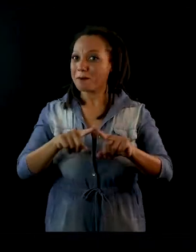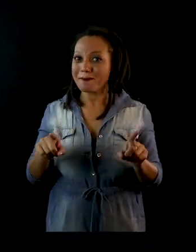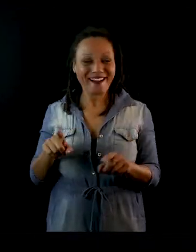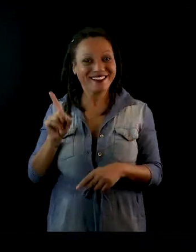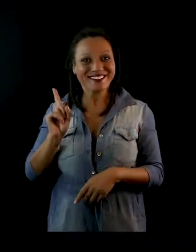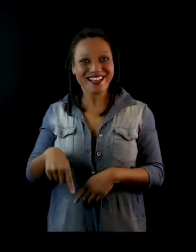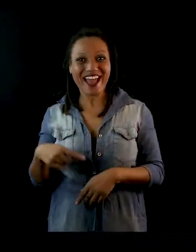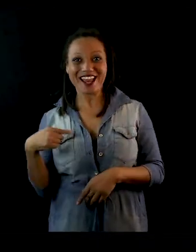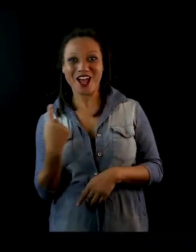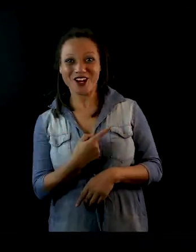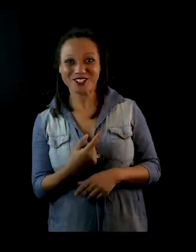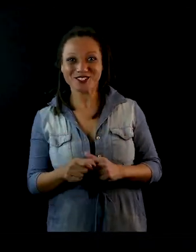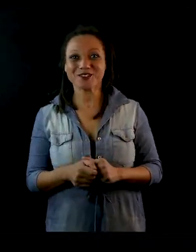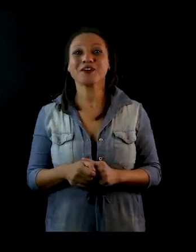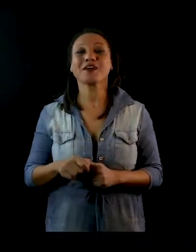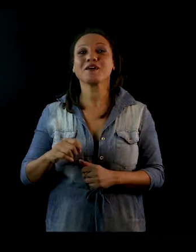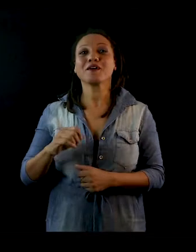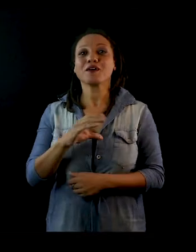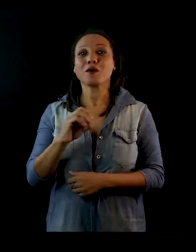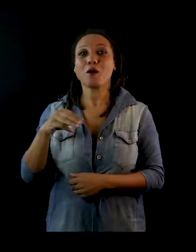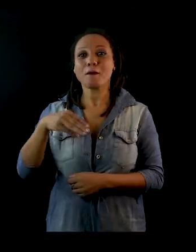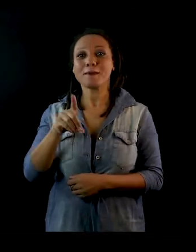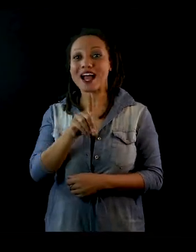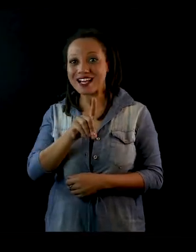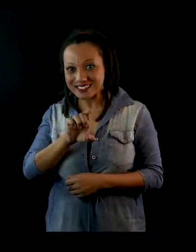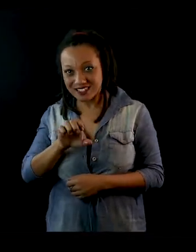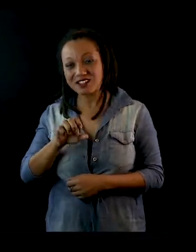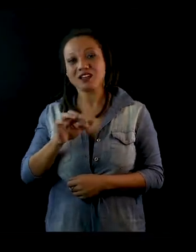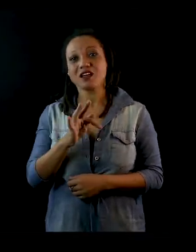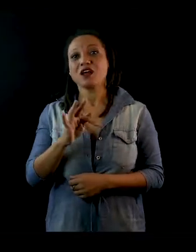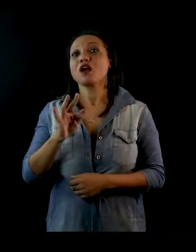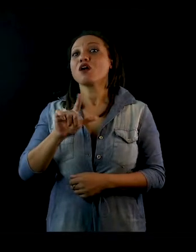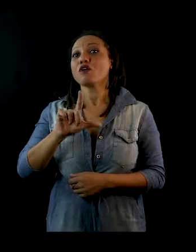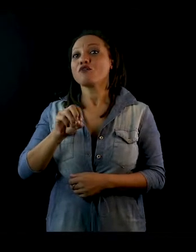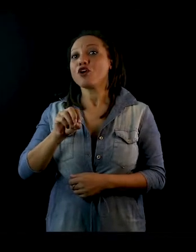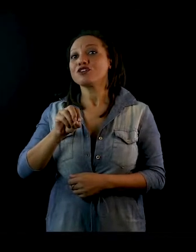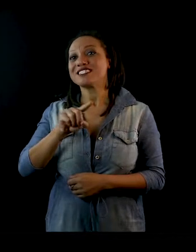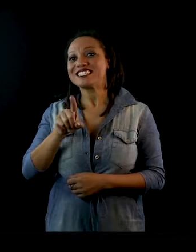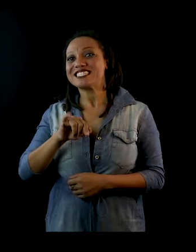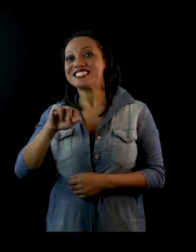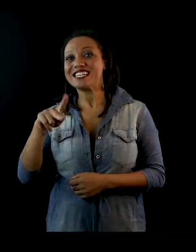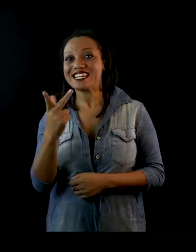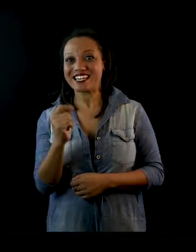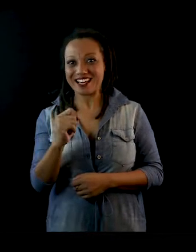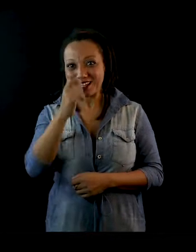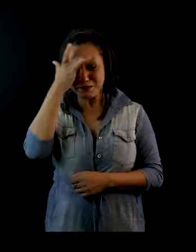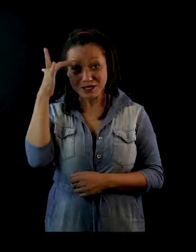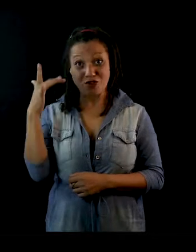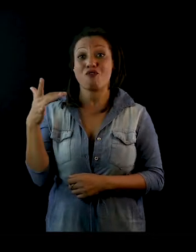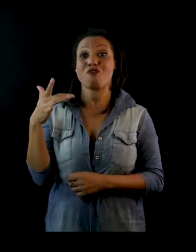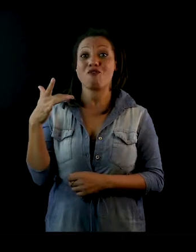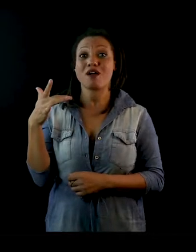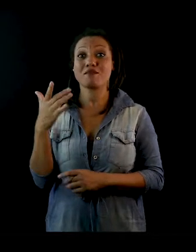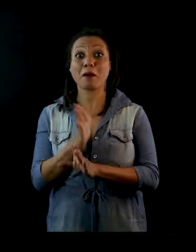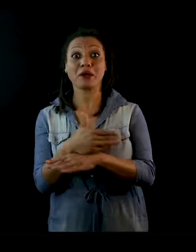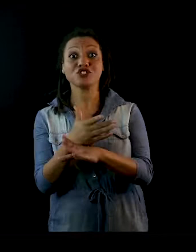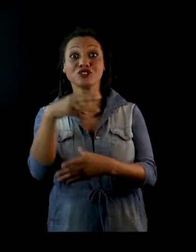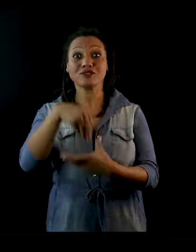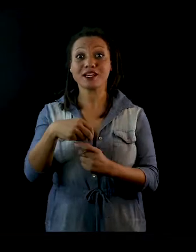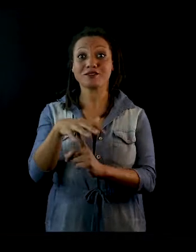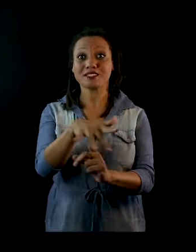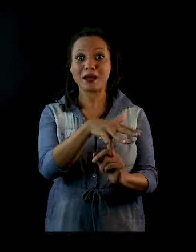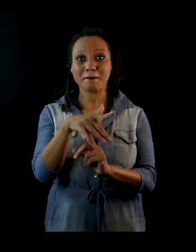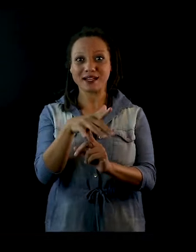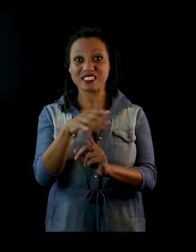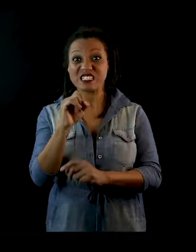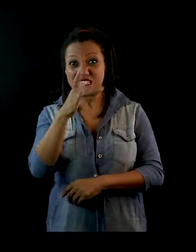florzinha, que é uma assombração da mata de Pernambuco, que perde as pessoas dentro da mata. Você vai lá